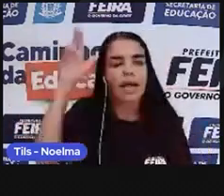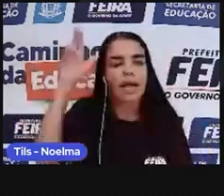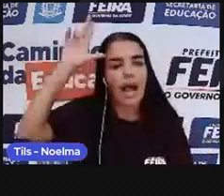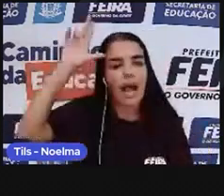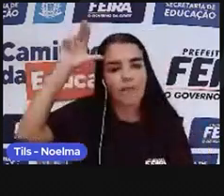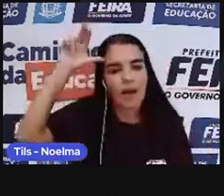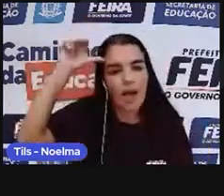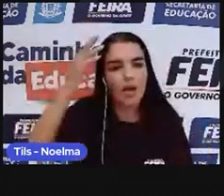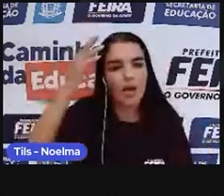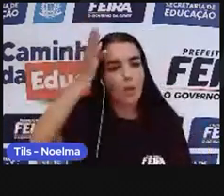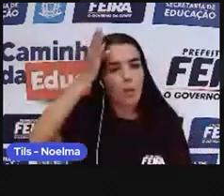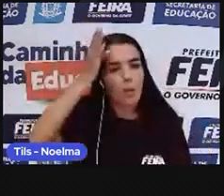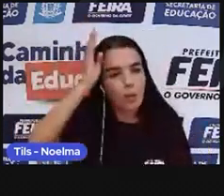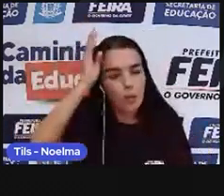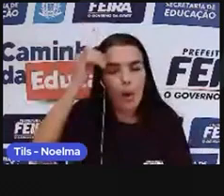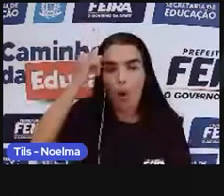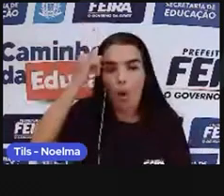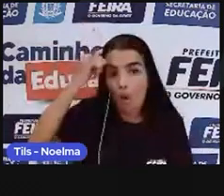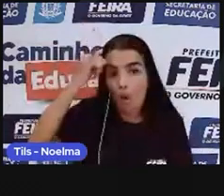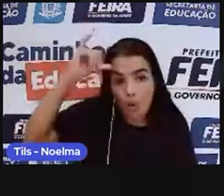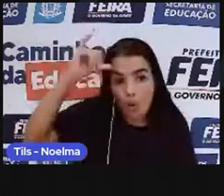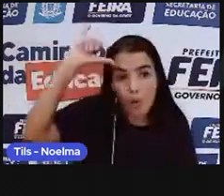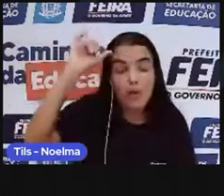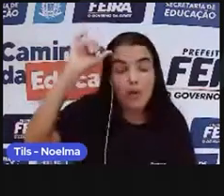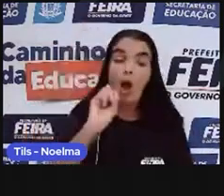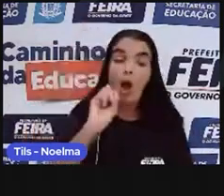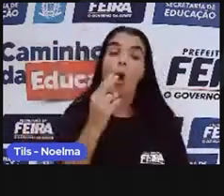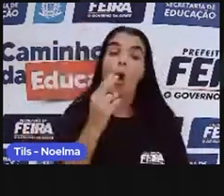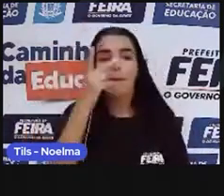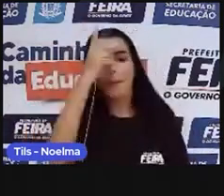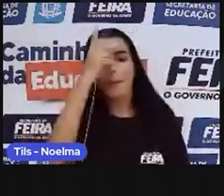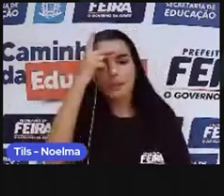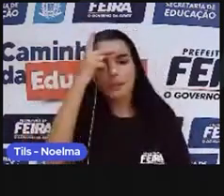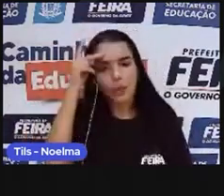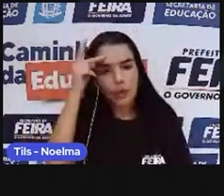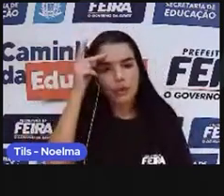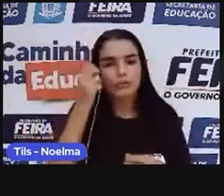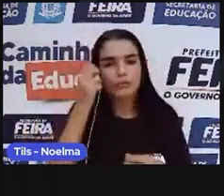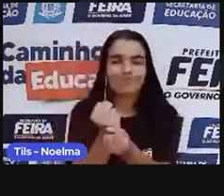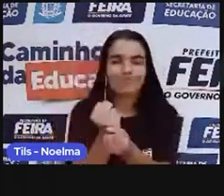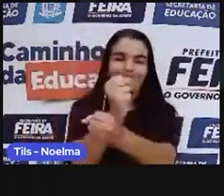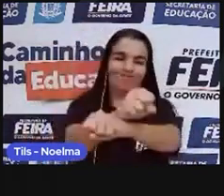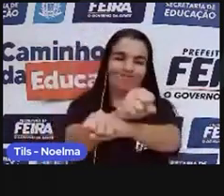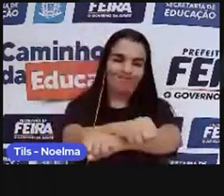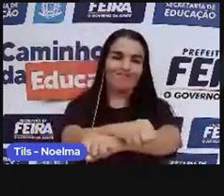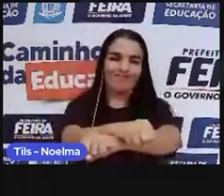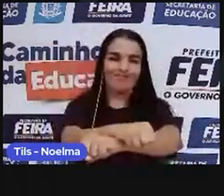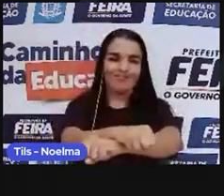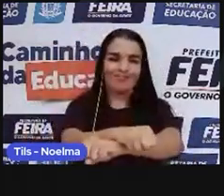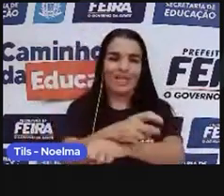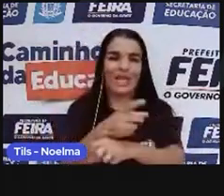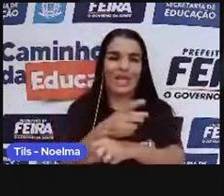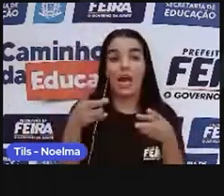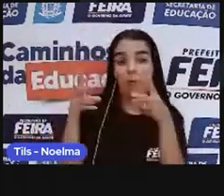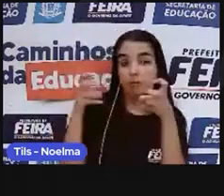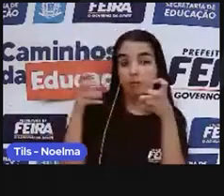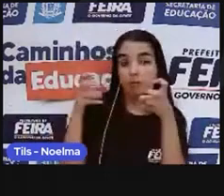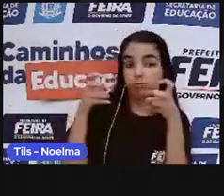bois, e por pessoas escravizadas. Aqui temos a representação de um engenho d'água.